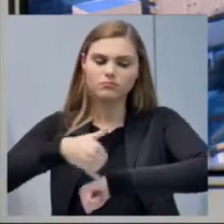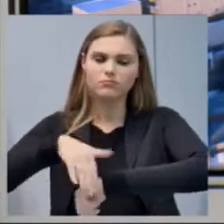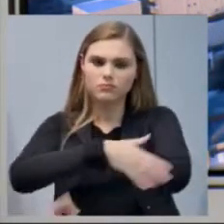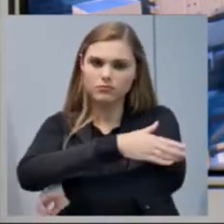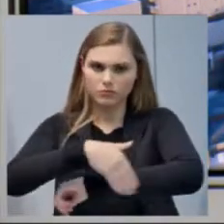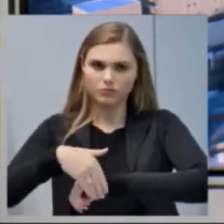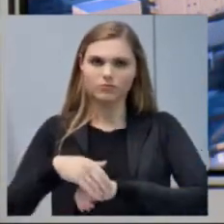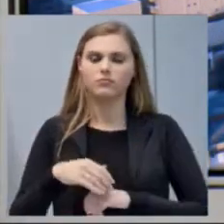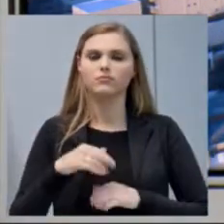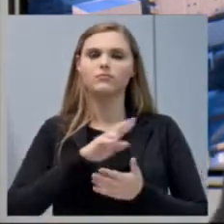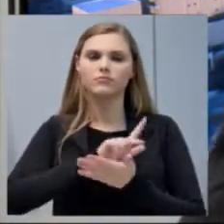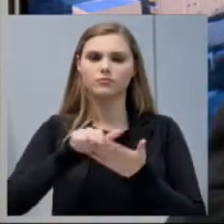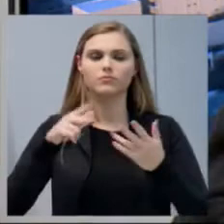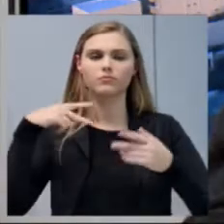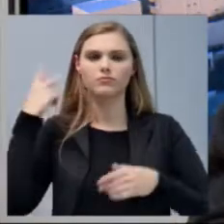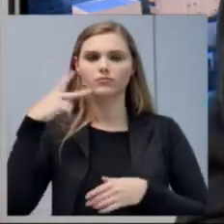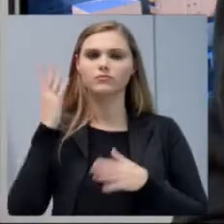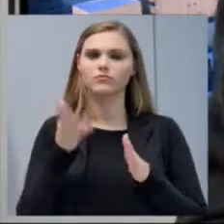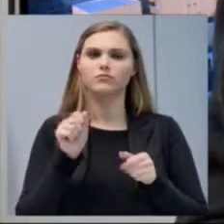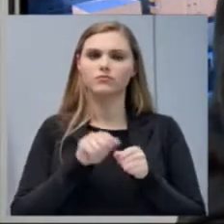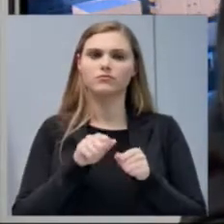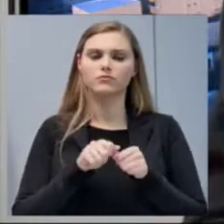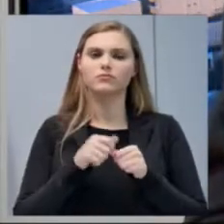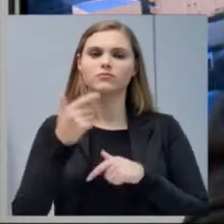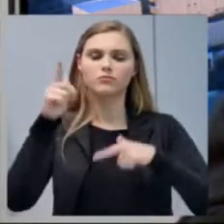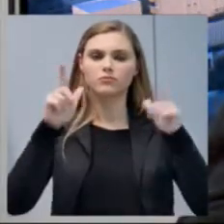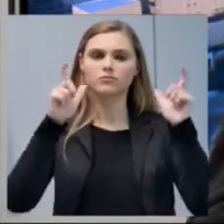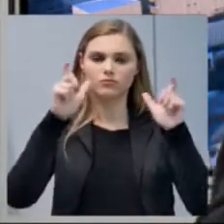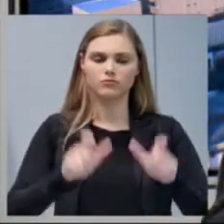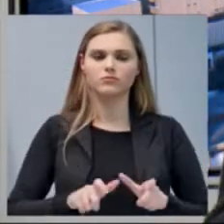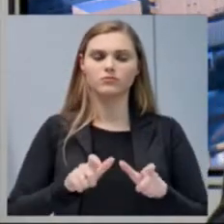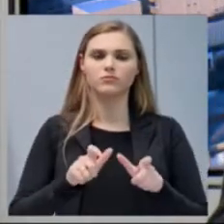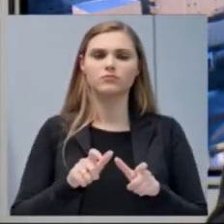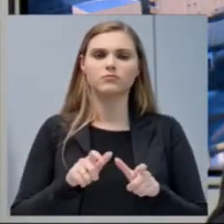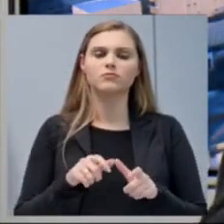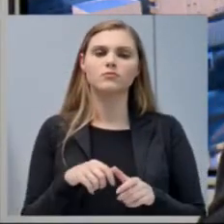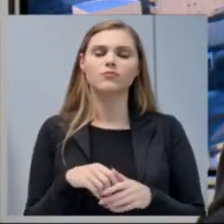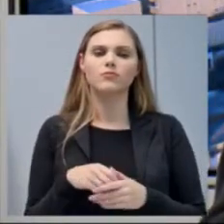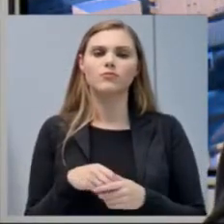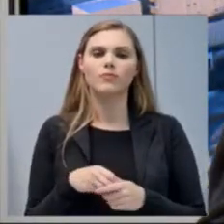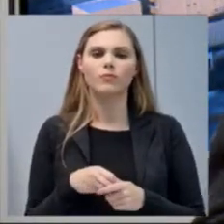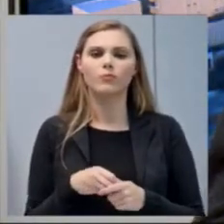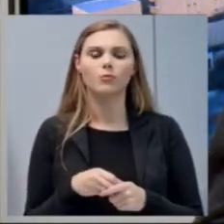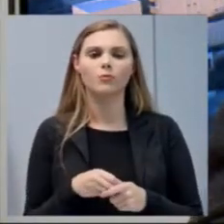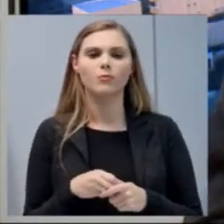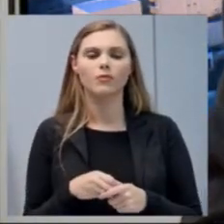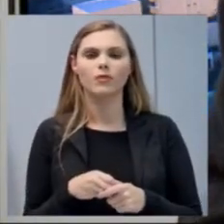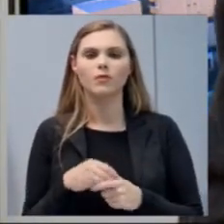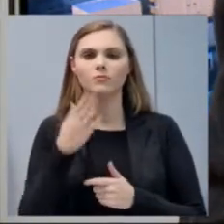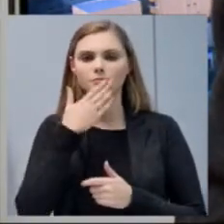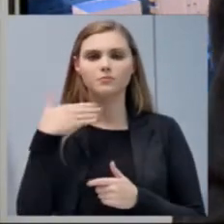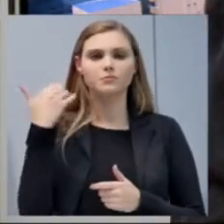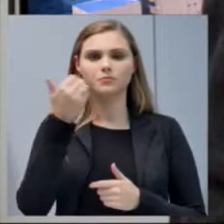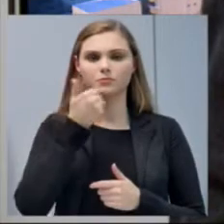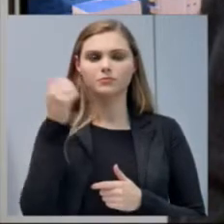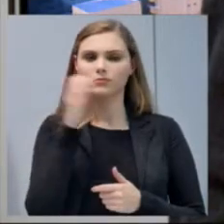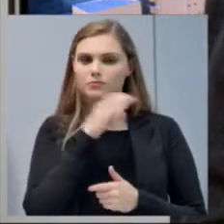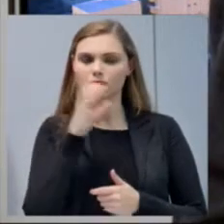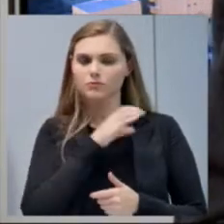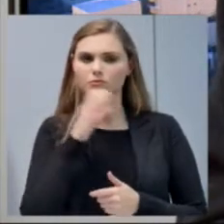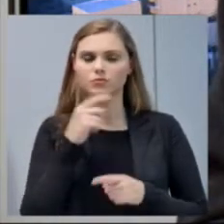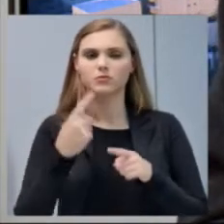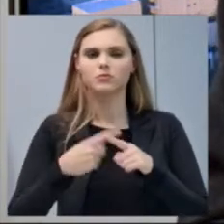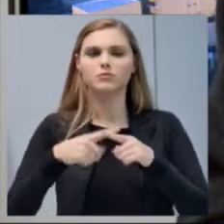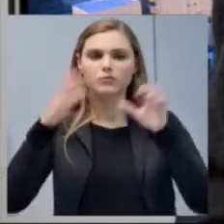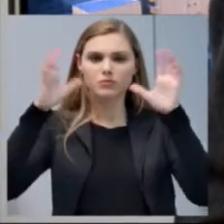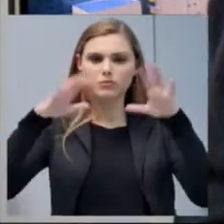já fizeram, inclusive, para que fosse feito nesses locais pelo menos uma melhora imediata, por causa que a